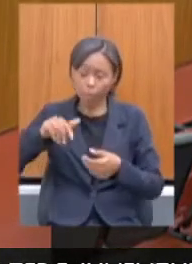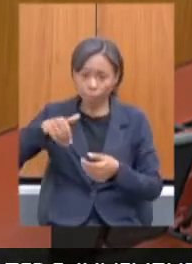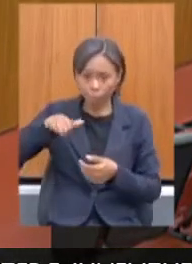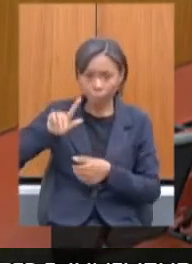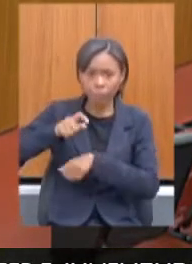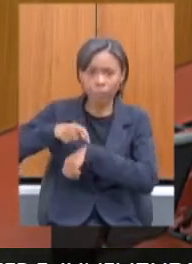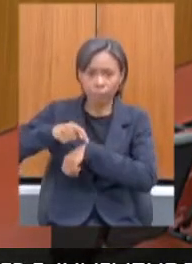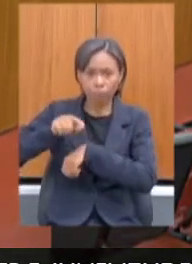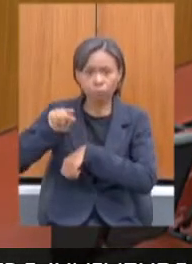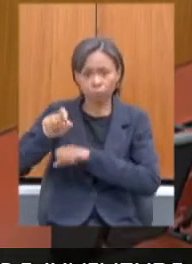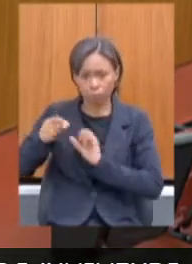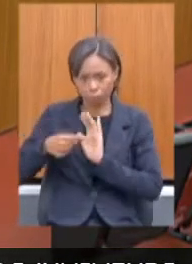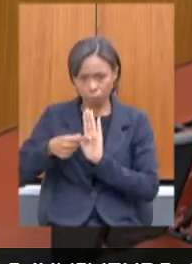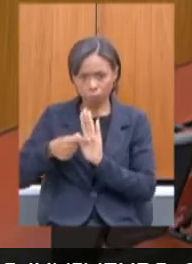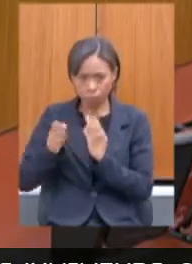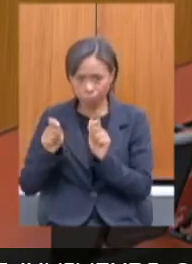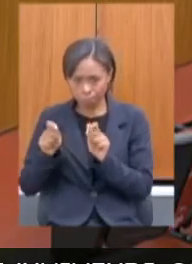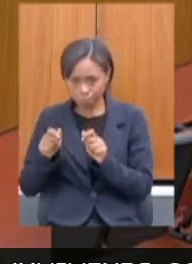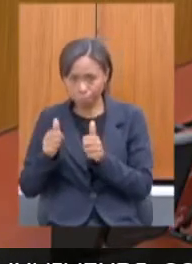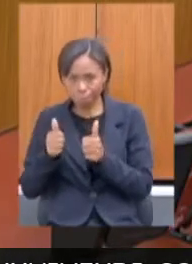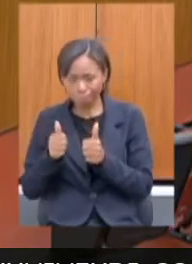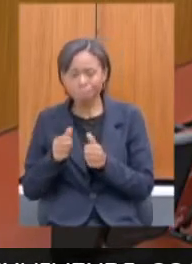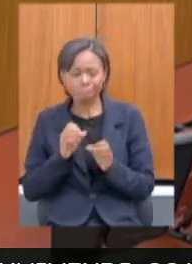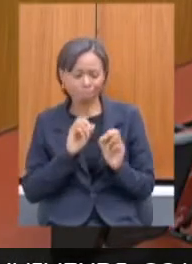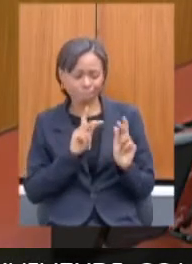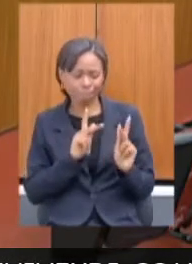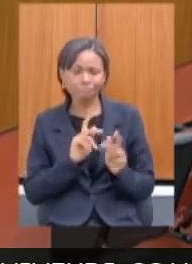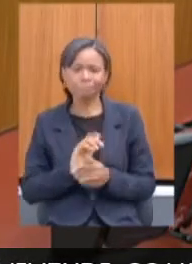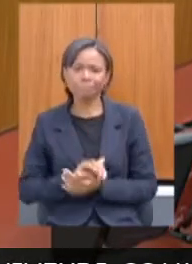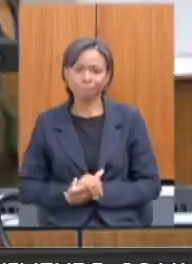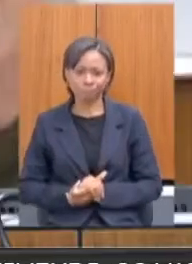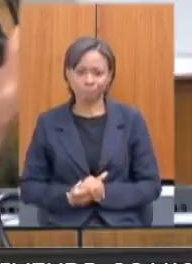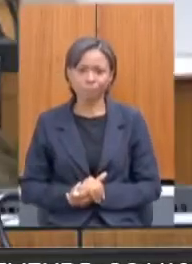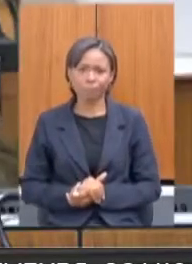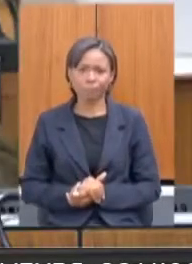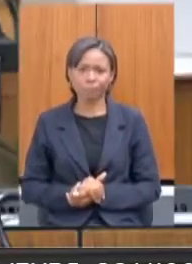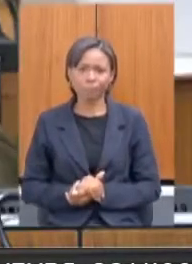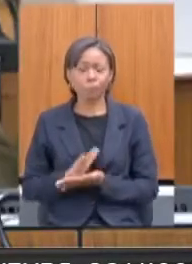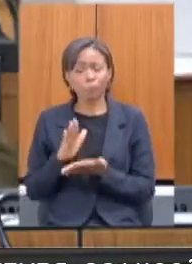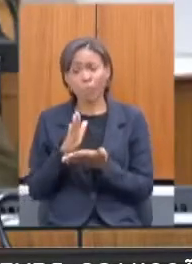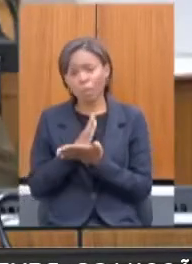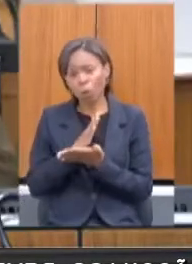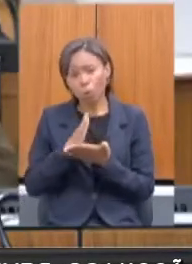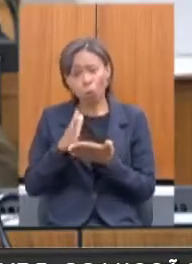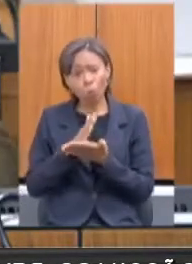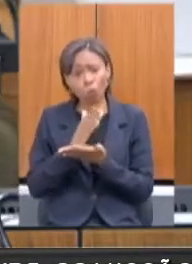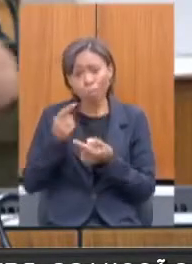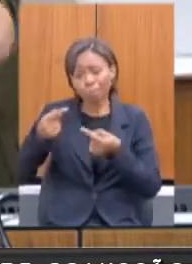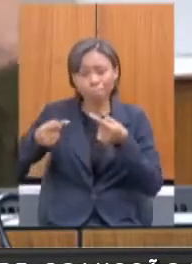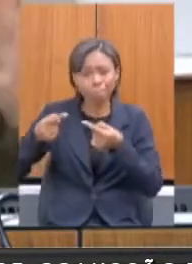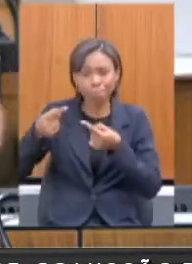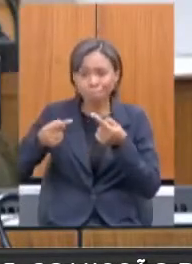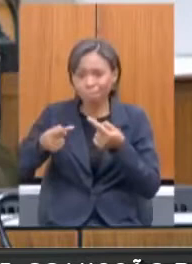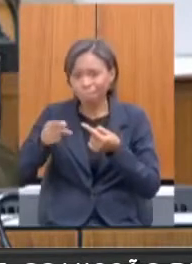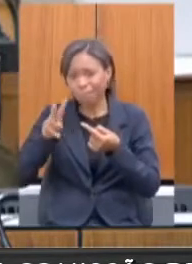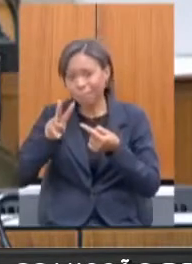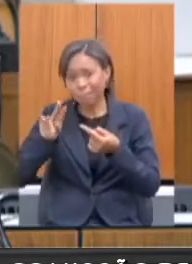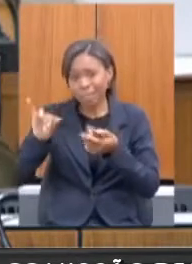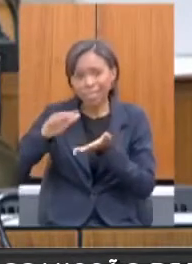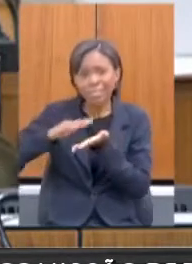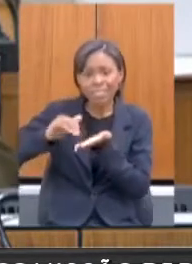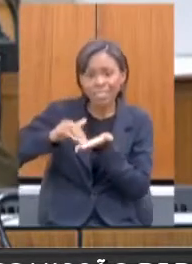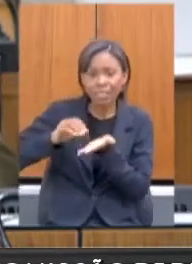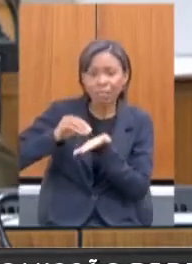para você apresentar. Pode ser? Sim. Pode concluir, por favor. Vão ficar algumas políticas sem eu conseguir falar, mas eu posso falar durante